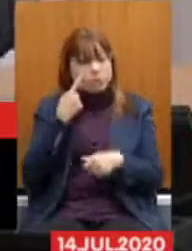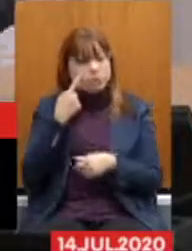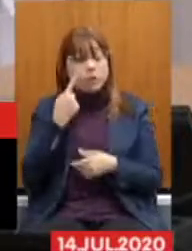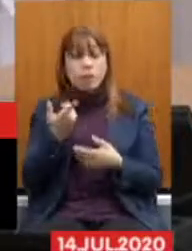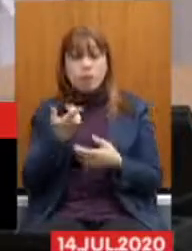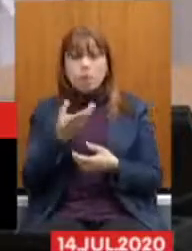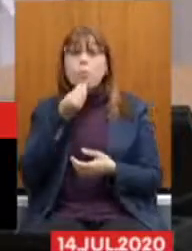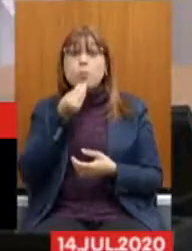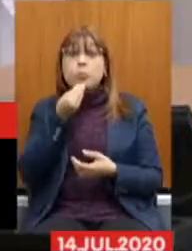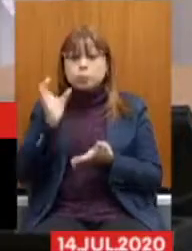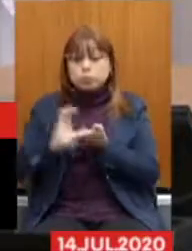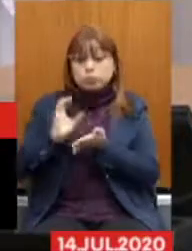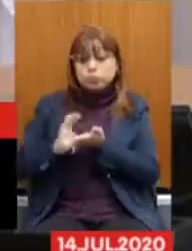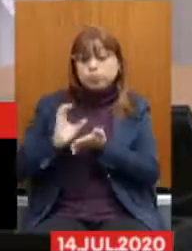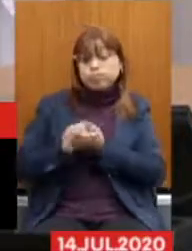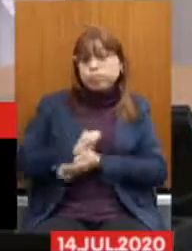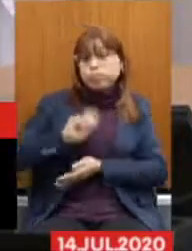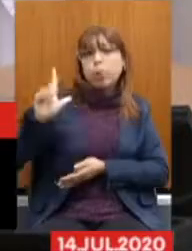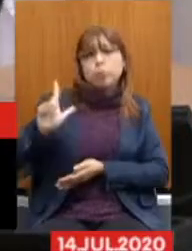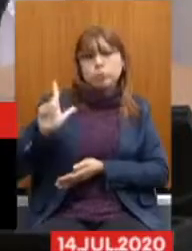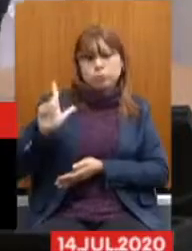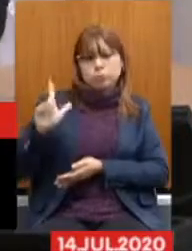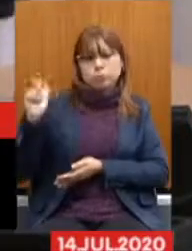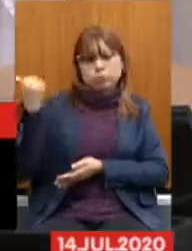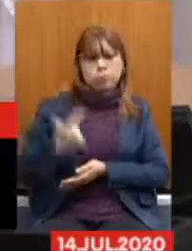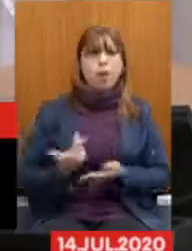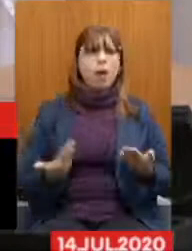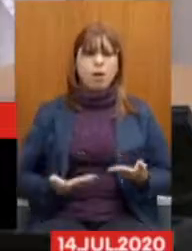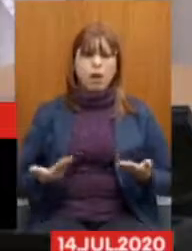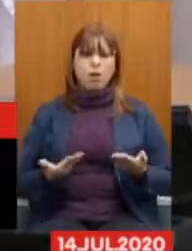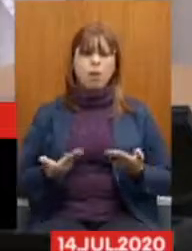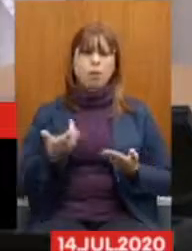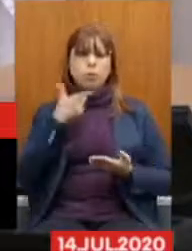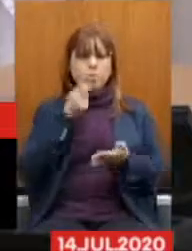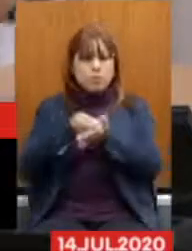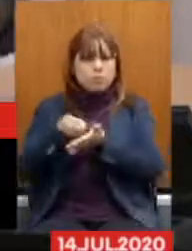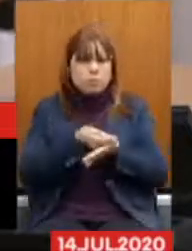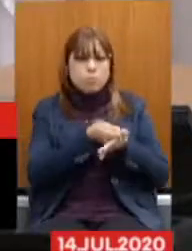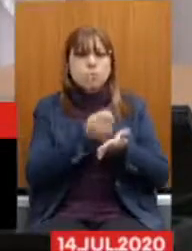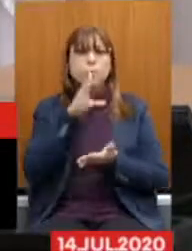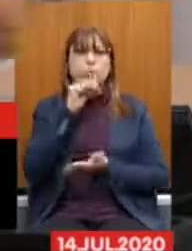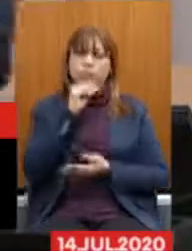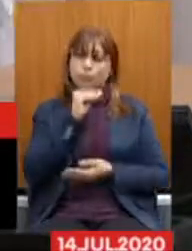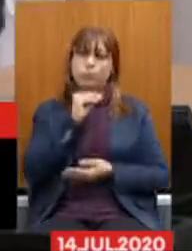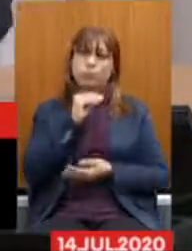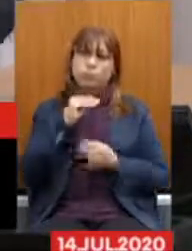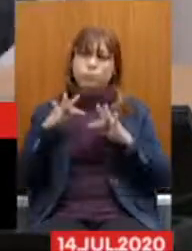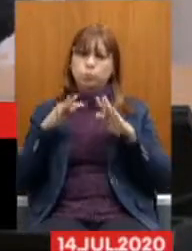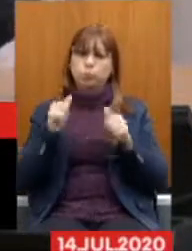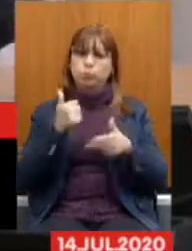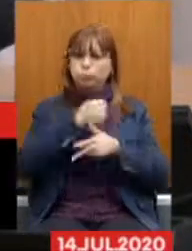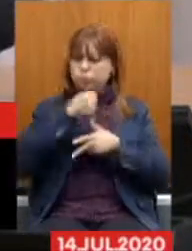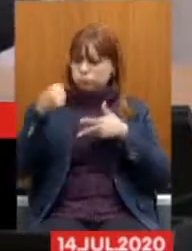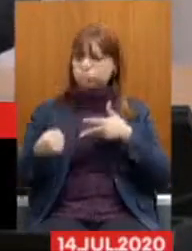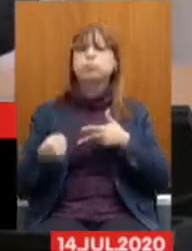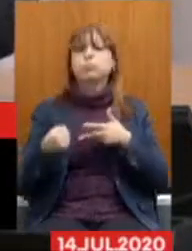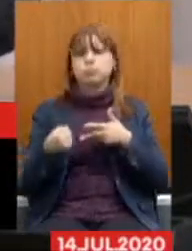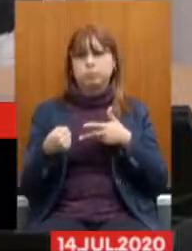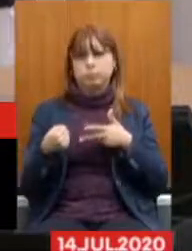ser muito maior do que é para poder pagar salário dos servidores de todos os poderes em dia